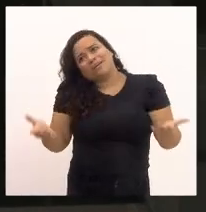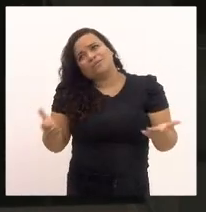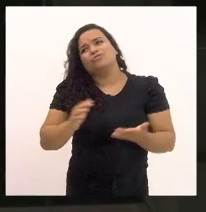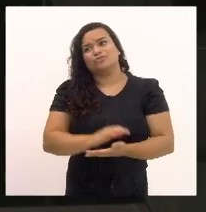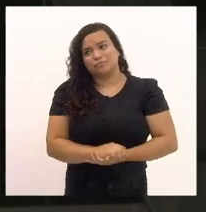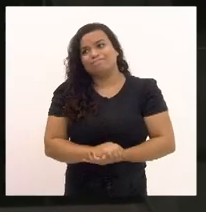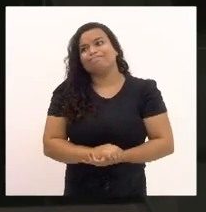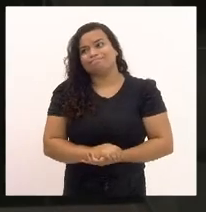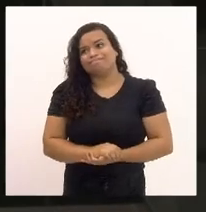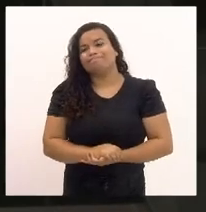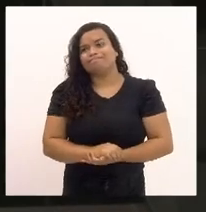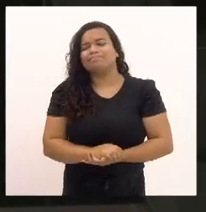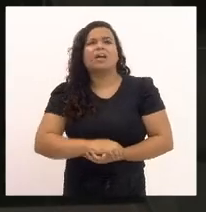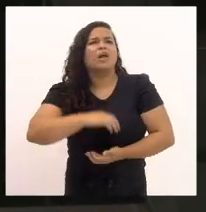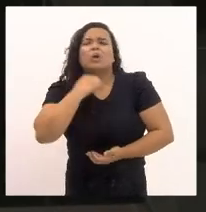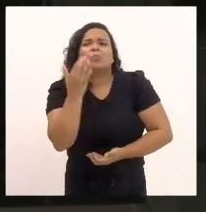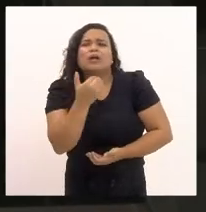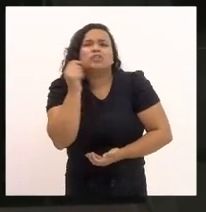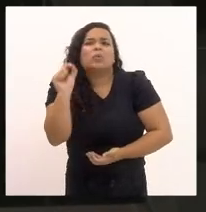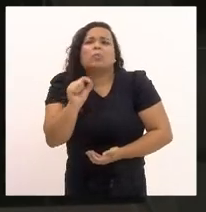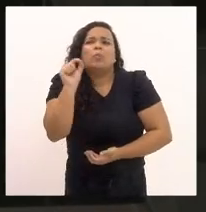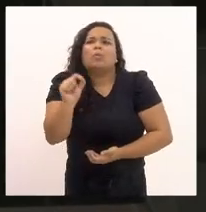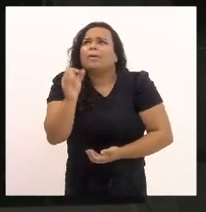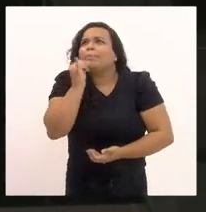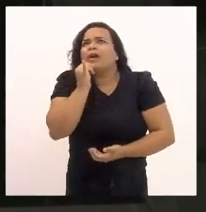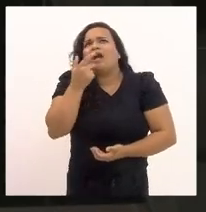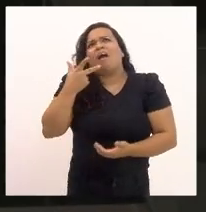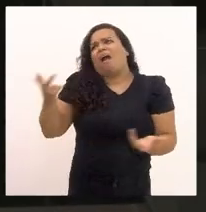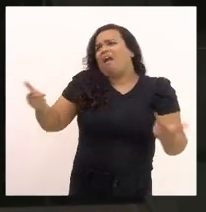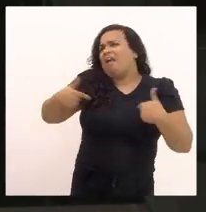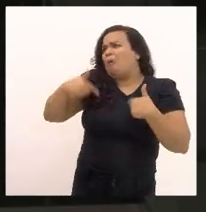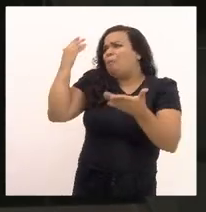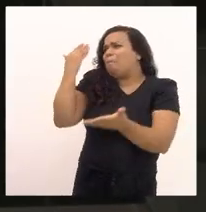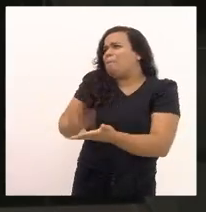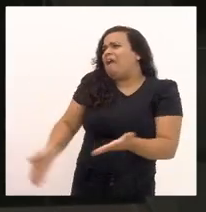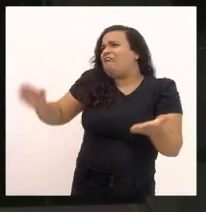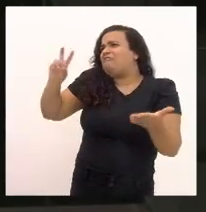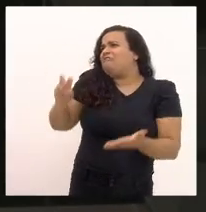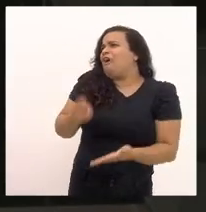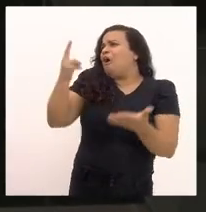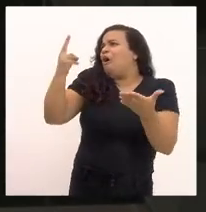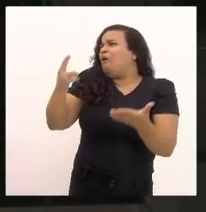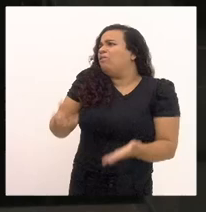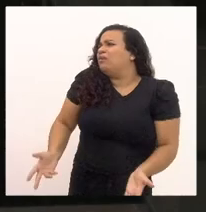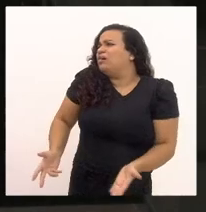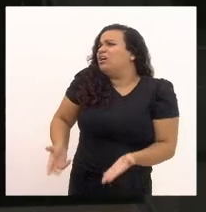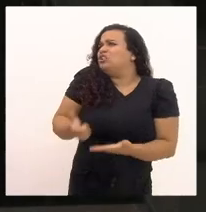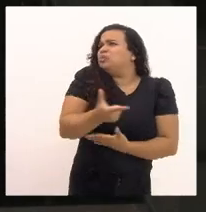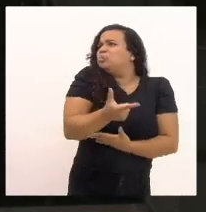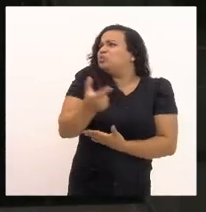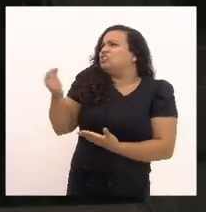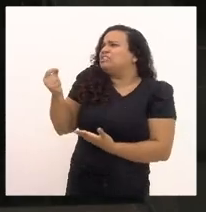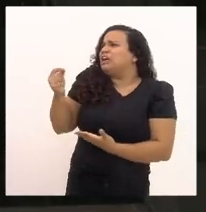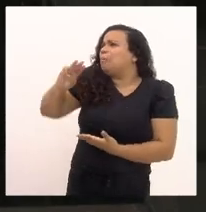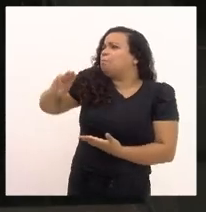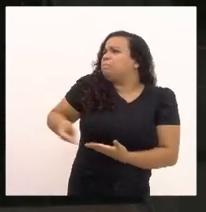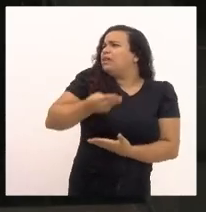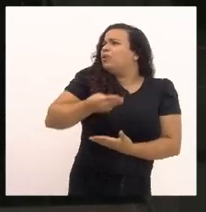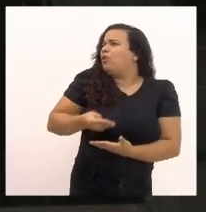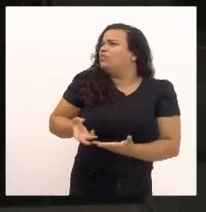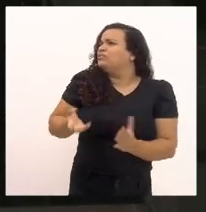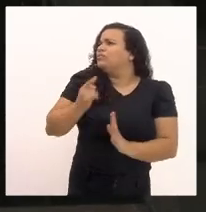Não adianta dizer ah, mas eu vou perder R$ 200 milhões de receita.